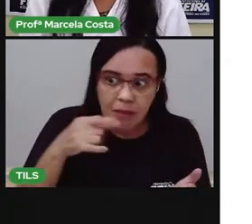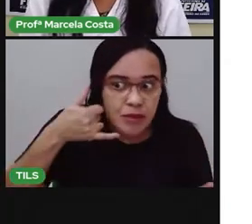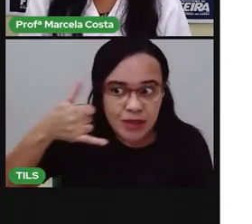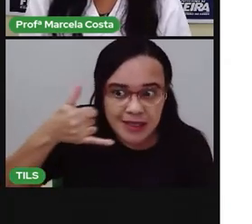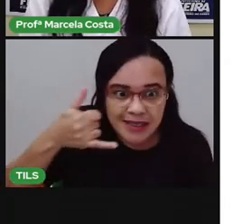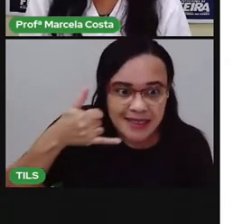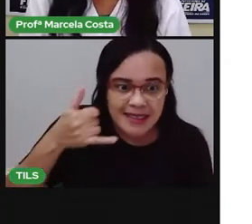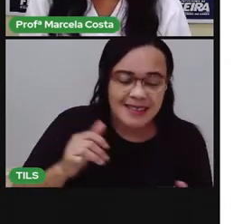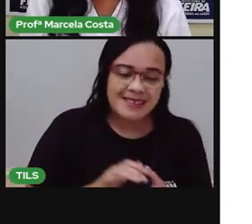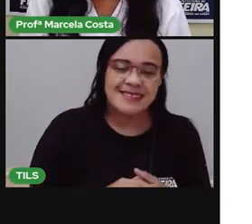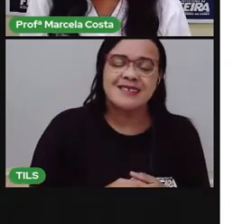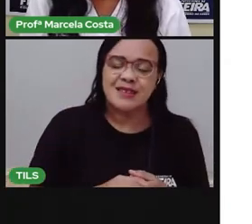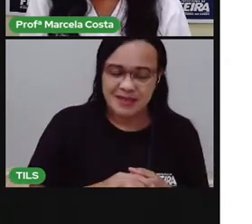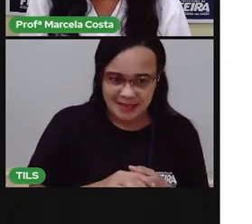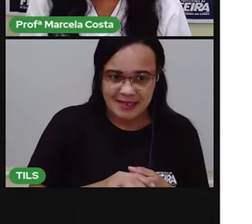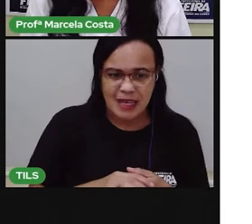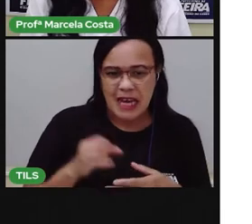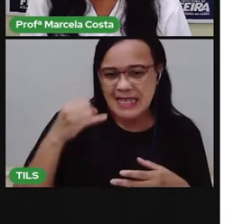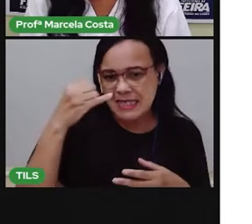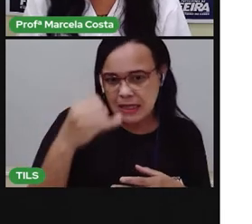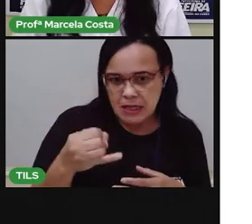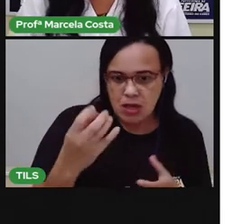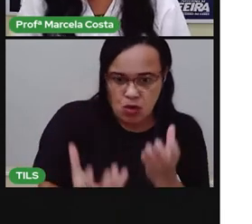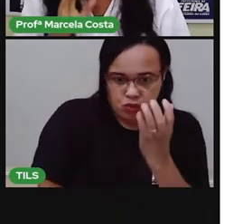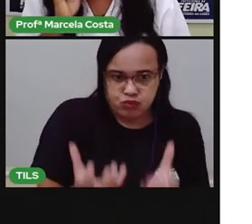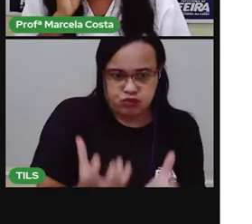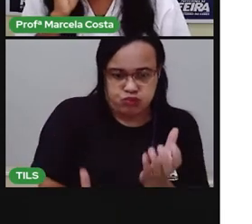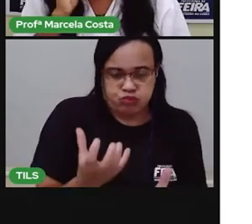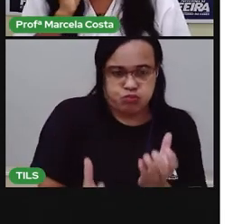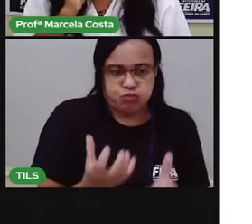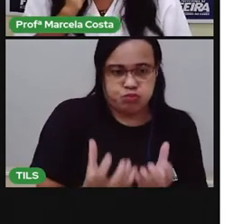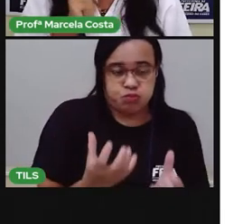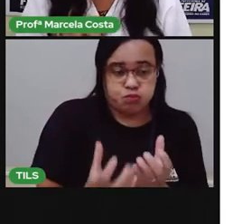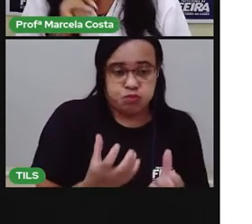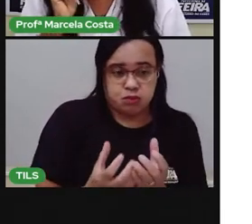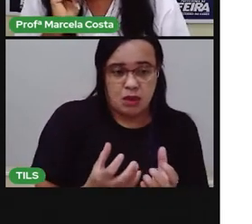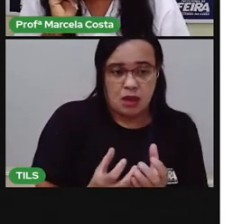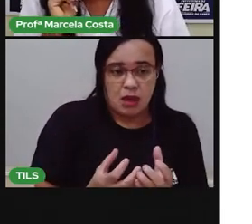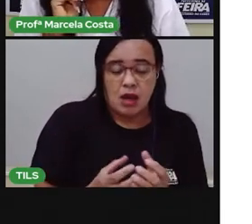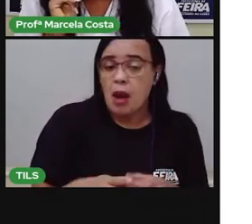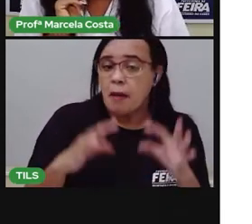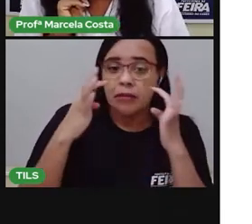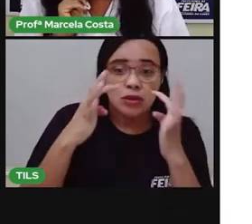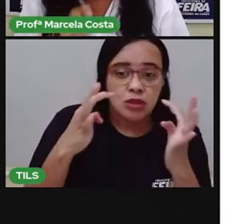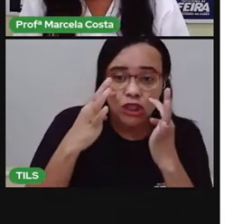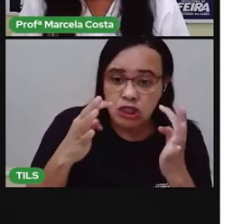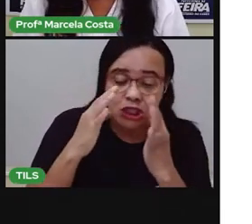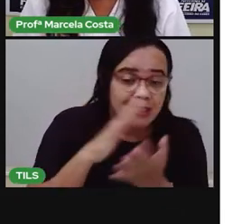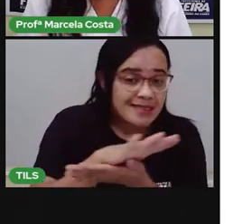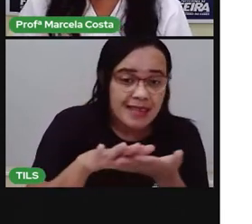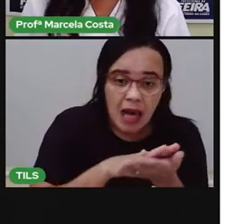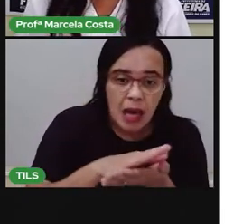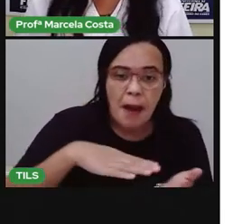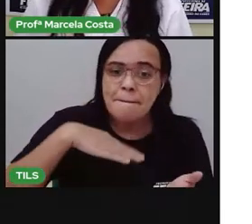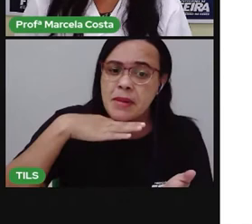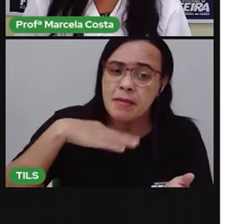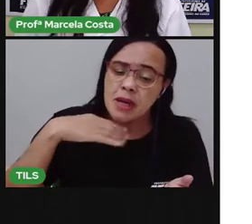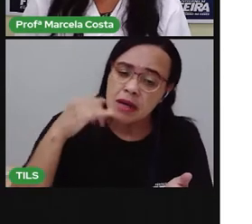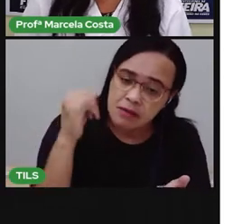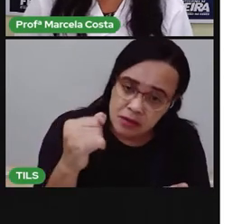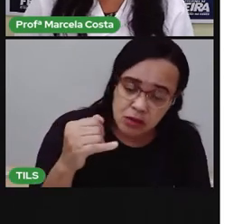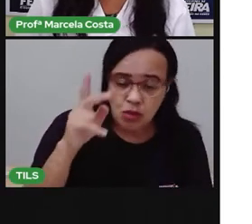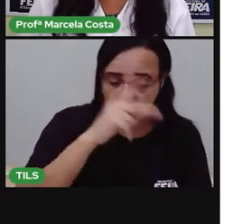Então, por exemplo, se você se queimou ali, Não escutou o a Pró falou, não escutou o que a mamãe falou e foi lá mexer no